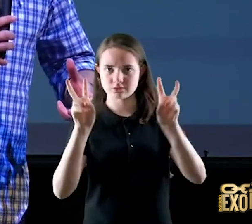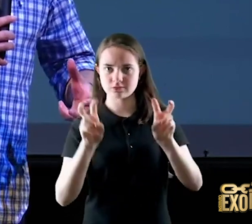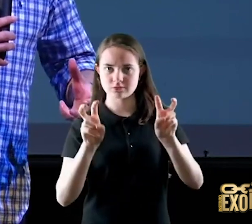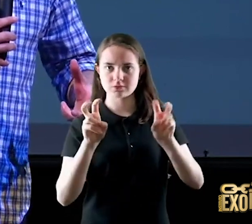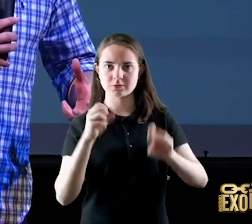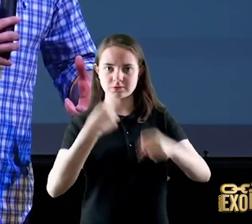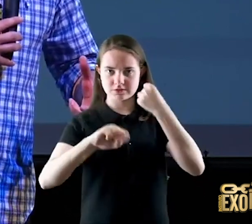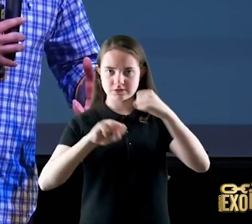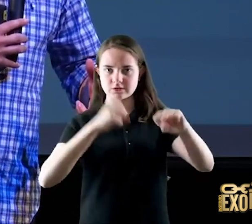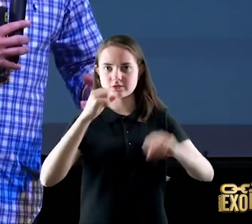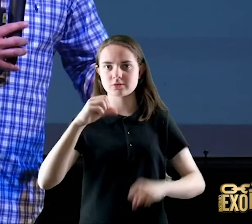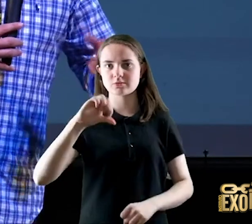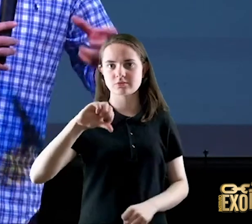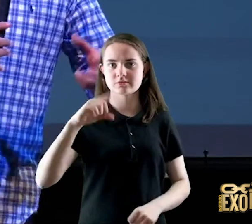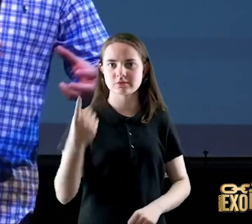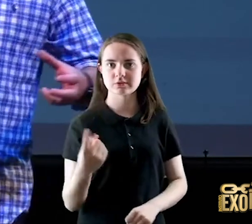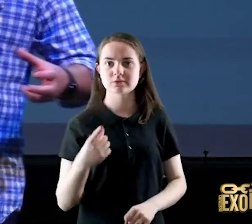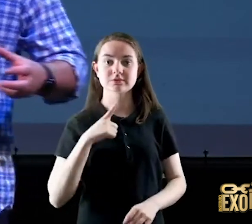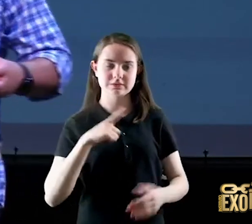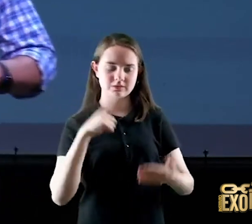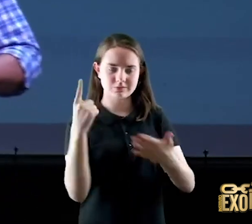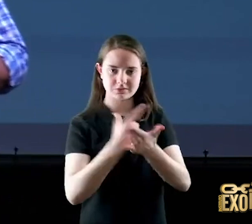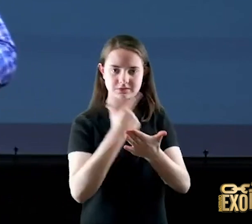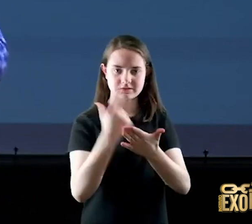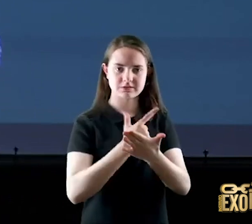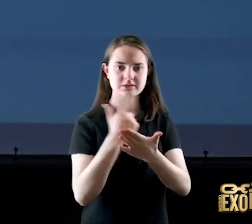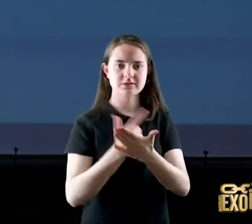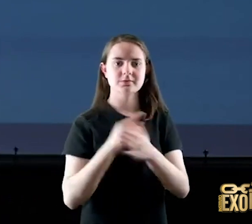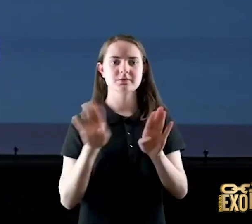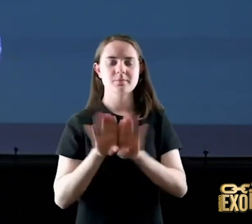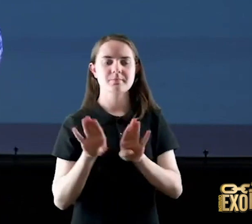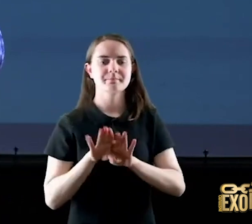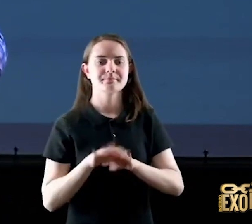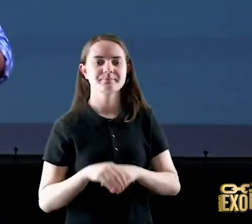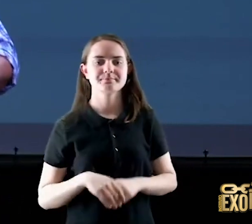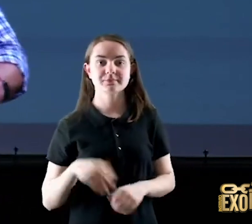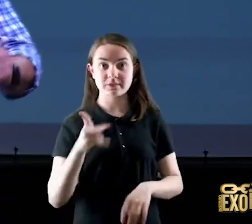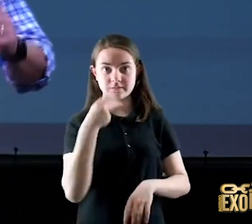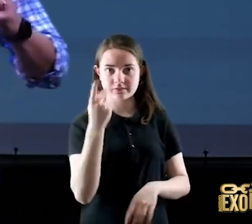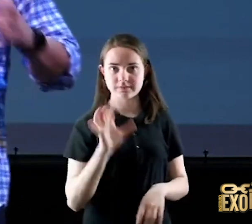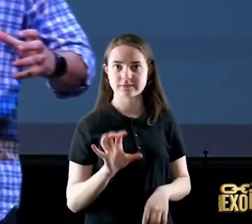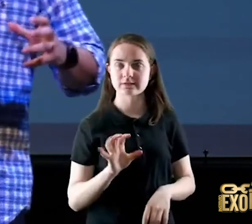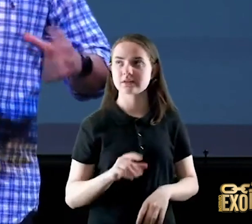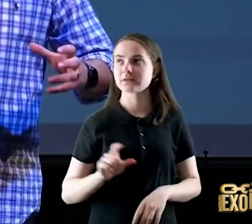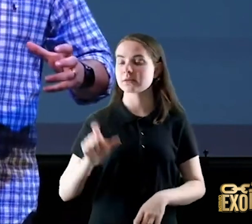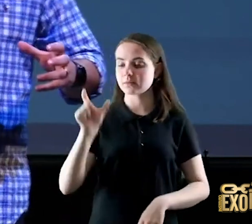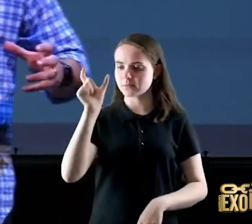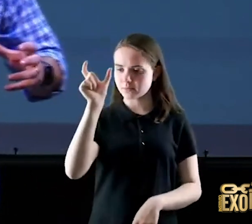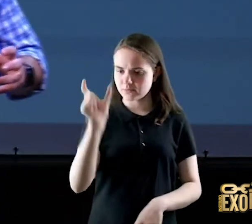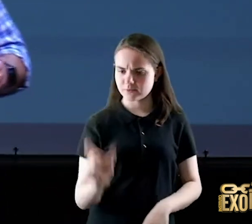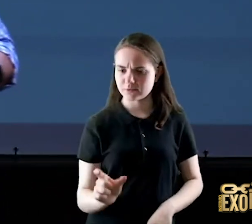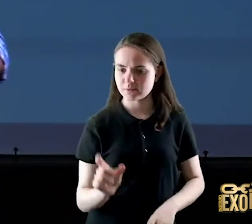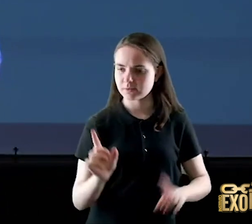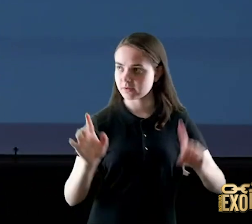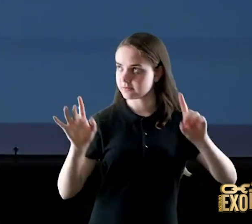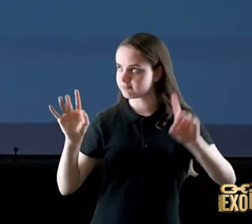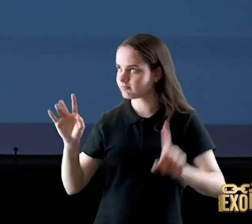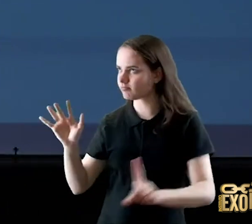blindagem contra as trevas ele diz assim aquele que habita no esconderijo do altíssimo no abrigo do altíssimo